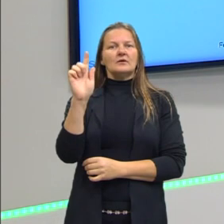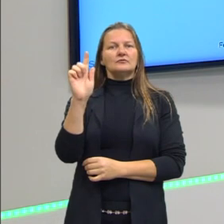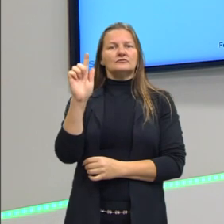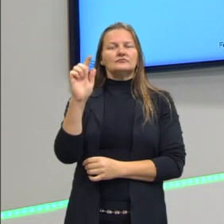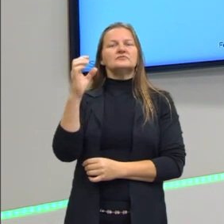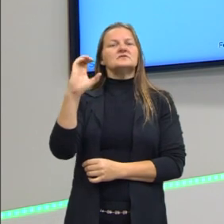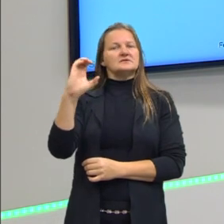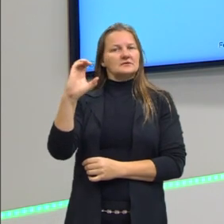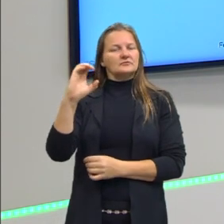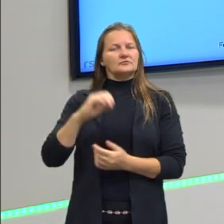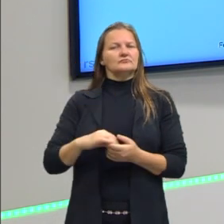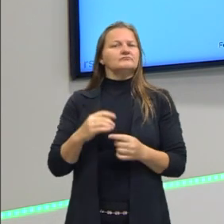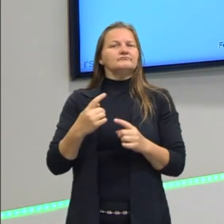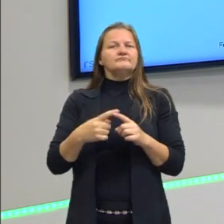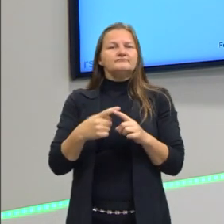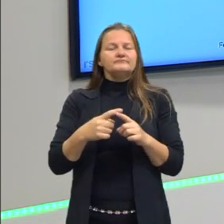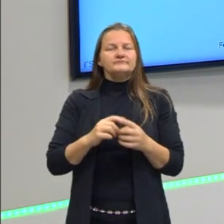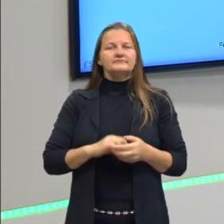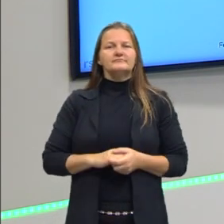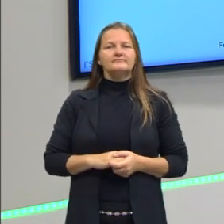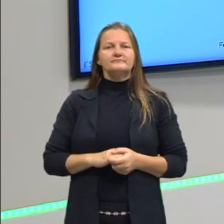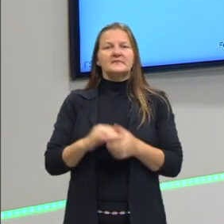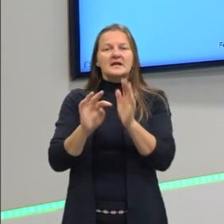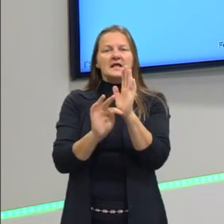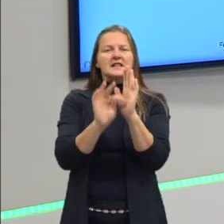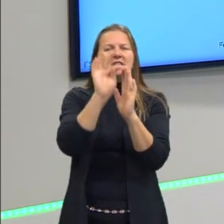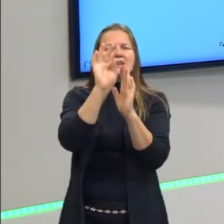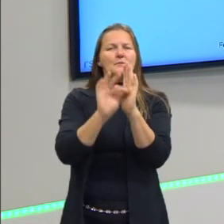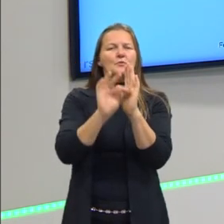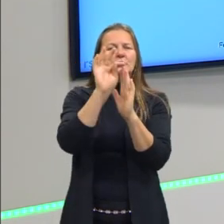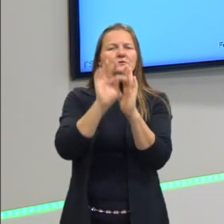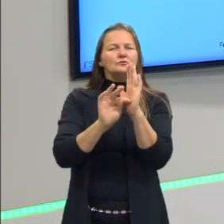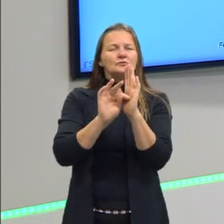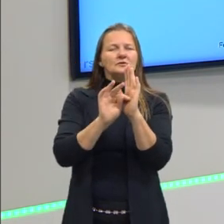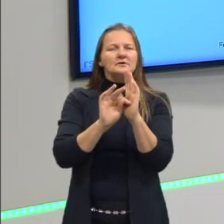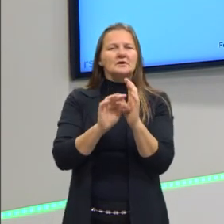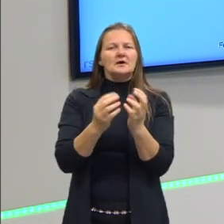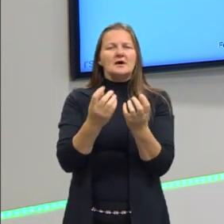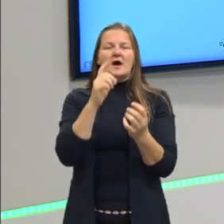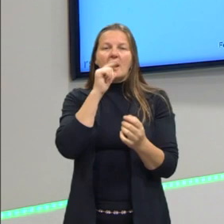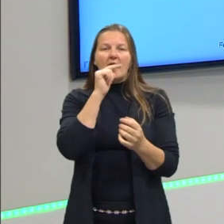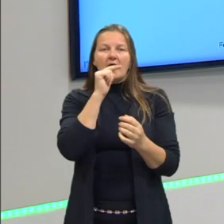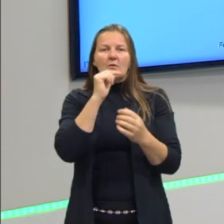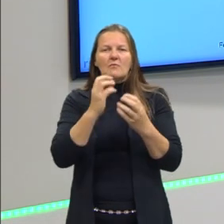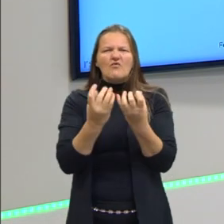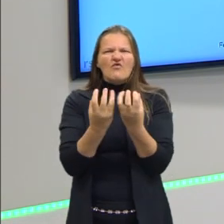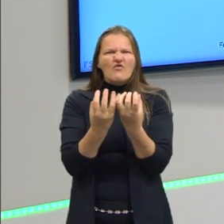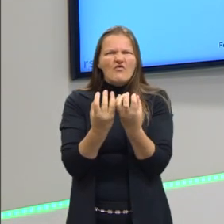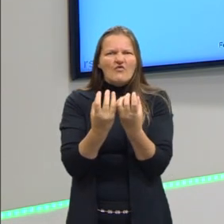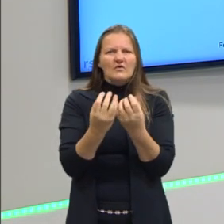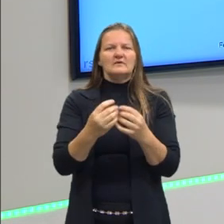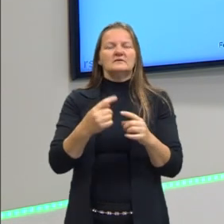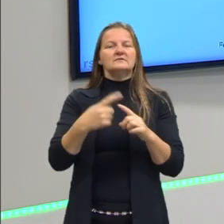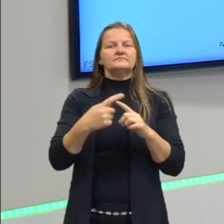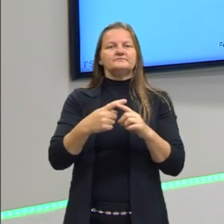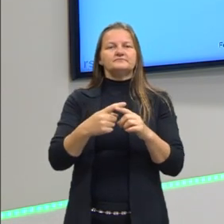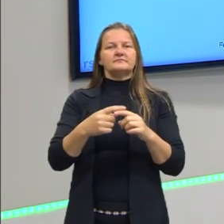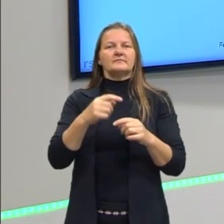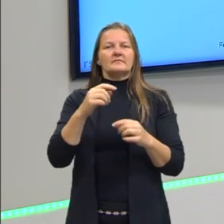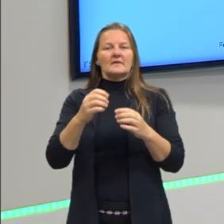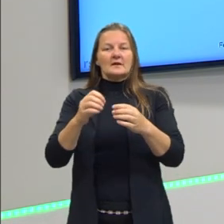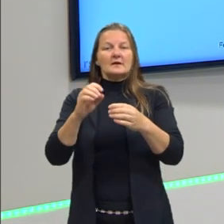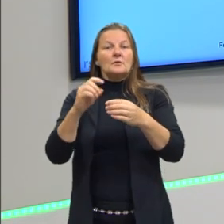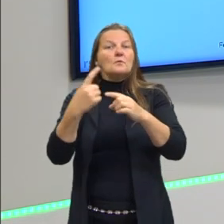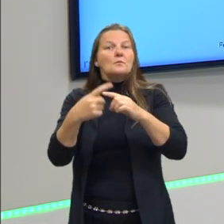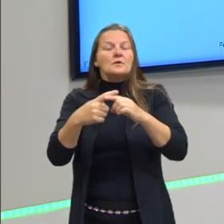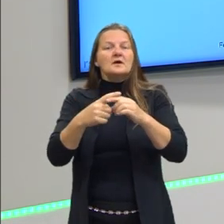100 graus Celsius, que é a temperatura de ebulição da água? Porque o radiador serve para aquela água resfriar o motor, e